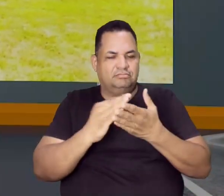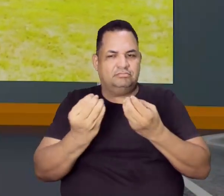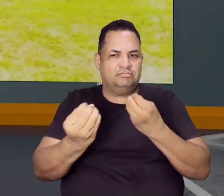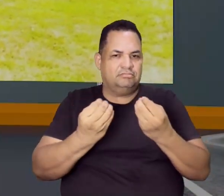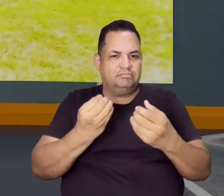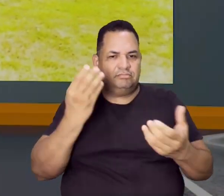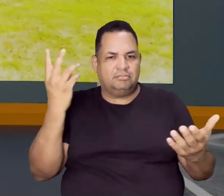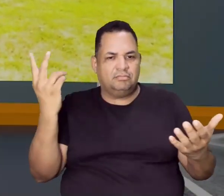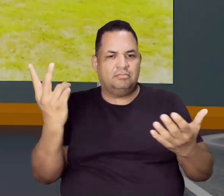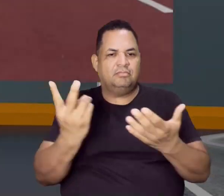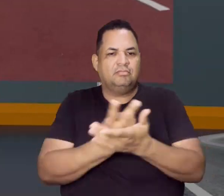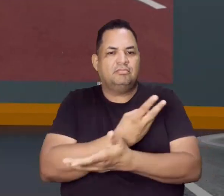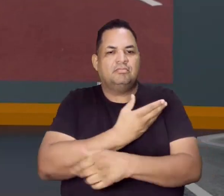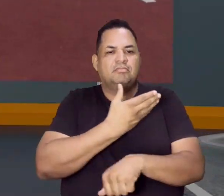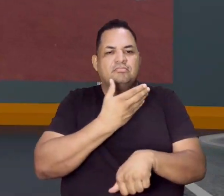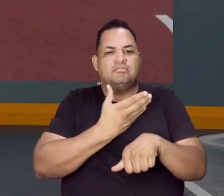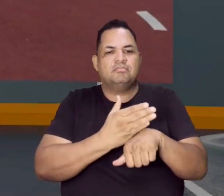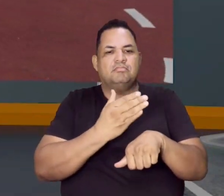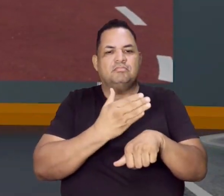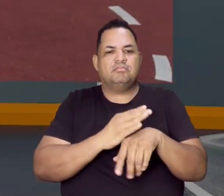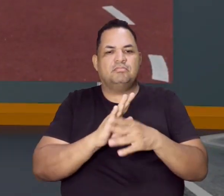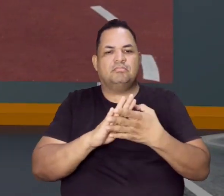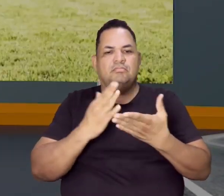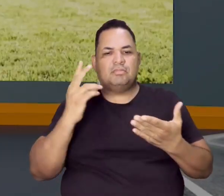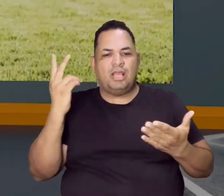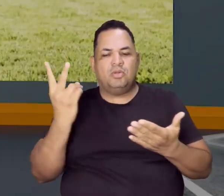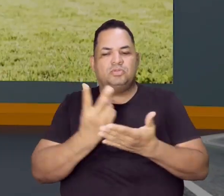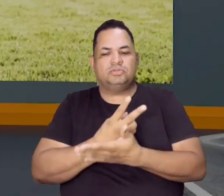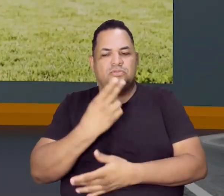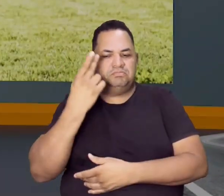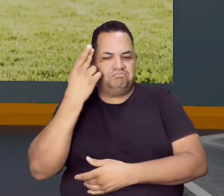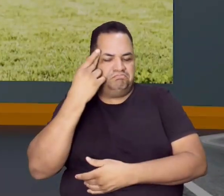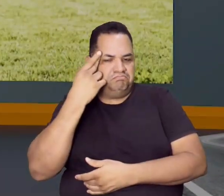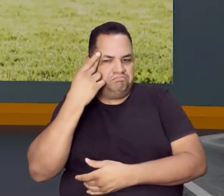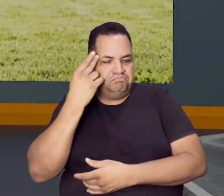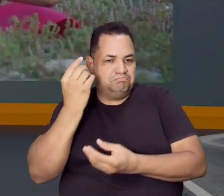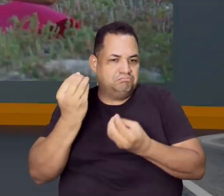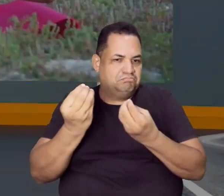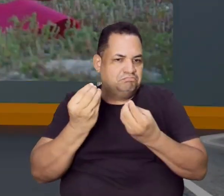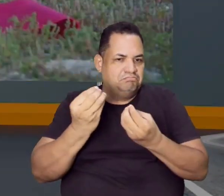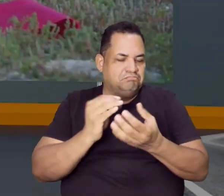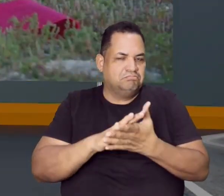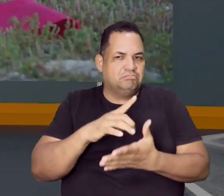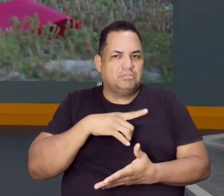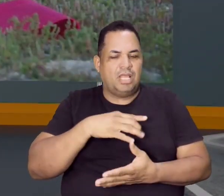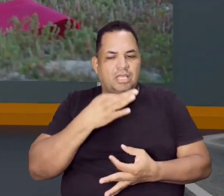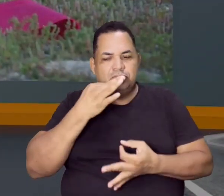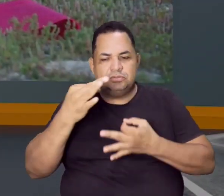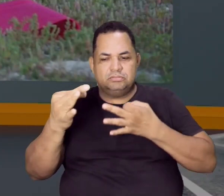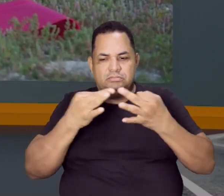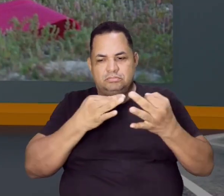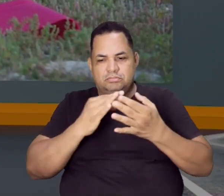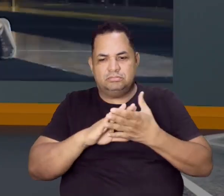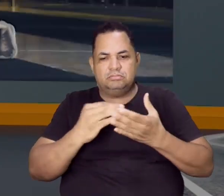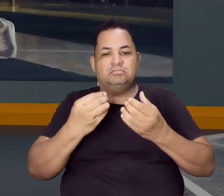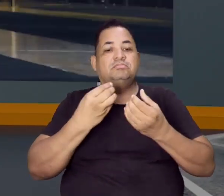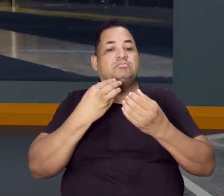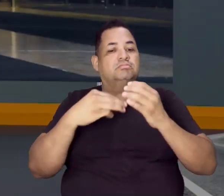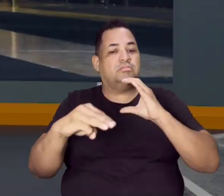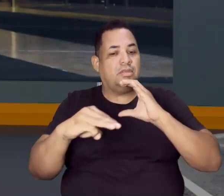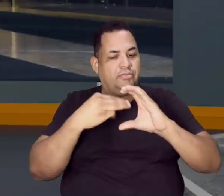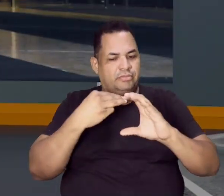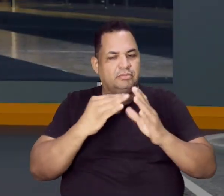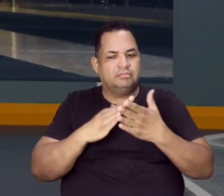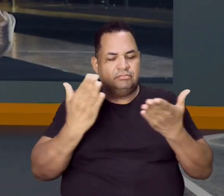sendo aí a devolutiva dessas atividades, está funcionando, não está? Tem sugestão? Manda para mim que eu quero acompanhar, tá bom?